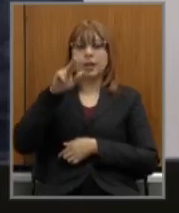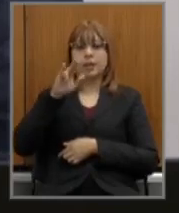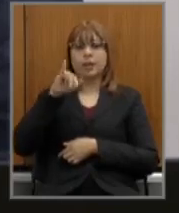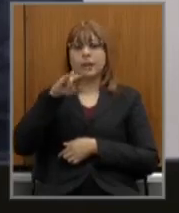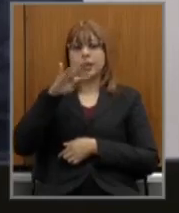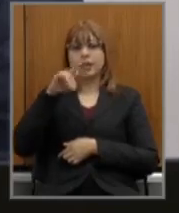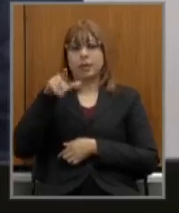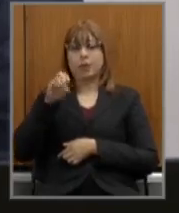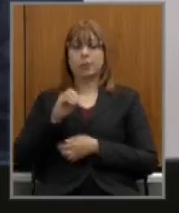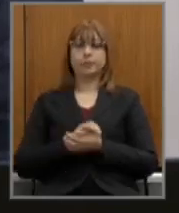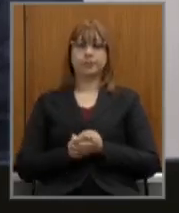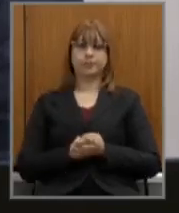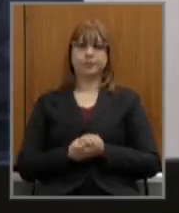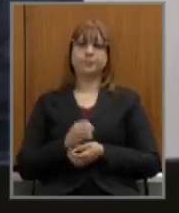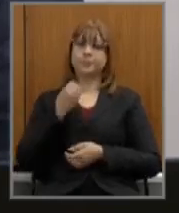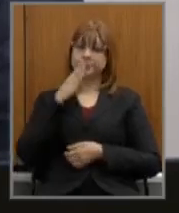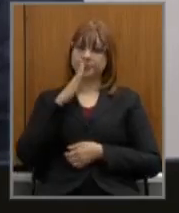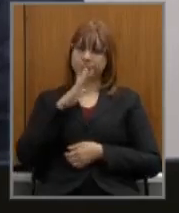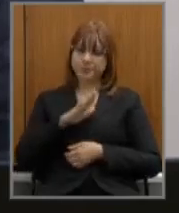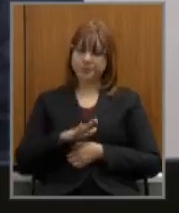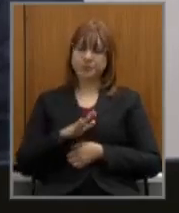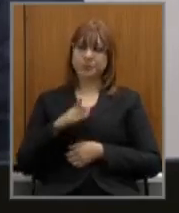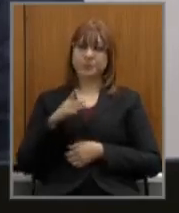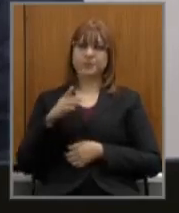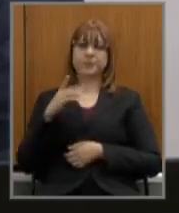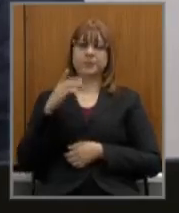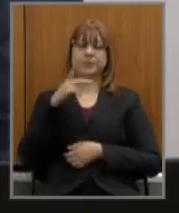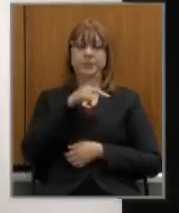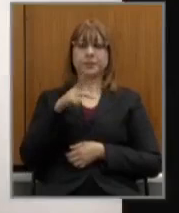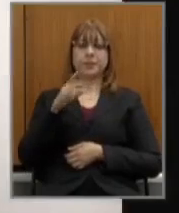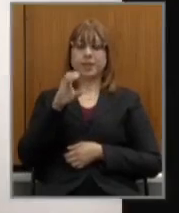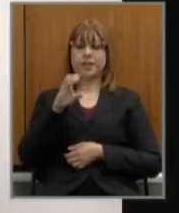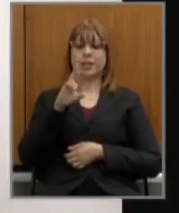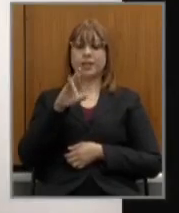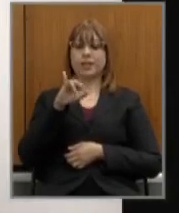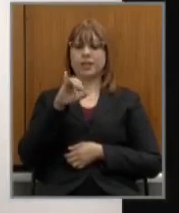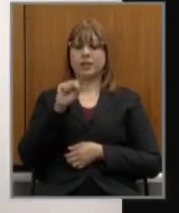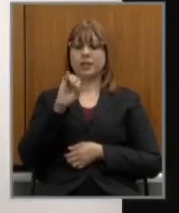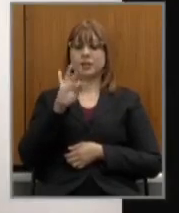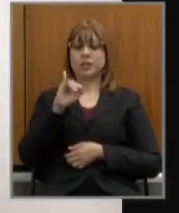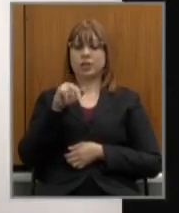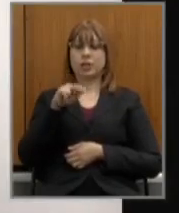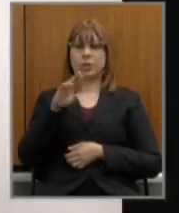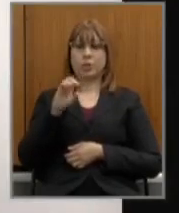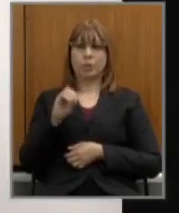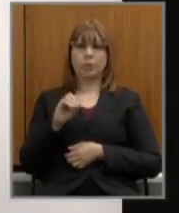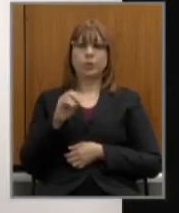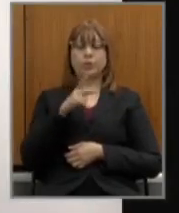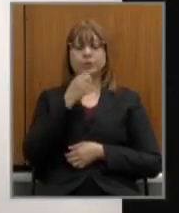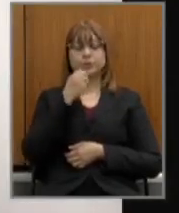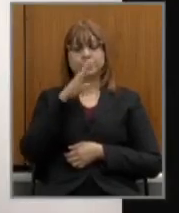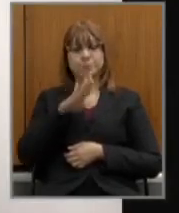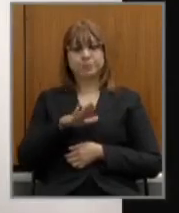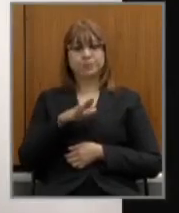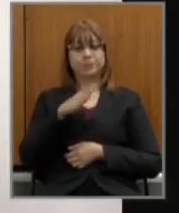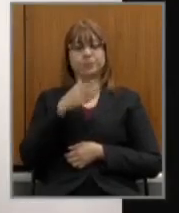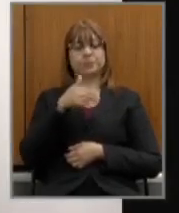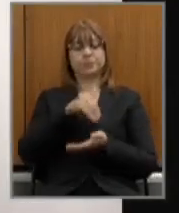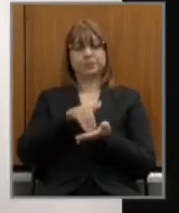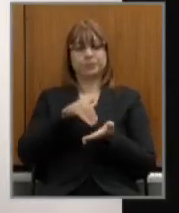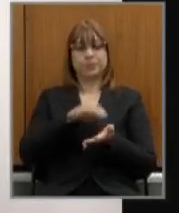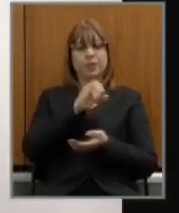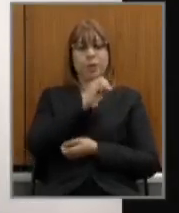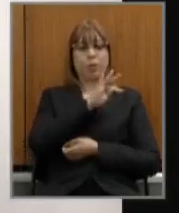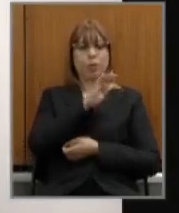boa tarde presidente Cristiano boa tarde secretário secretário secretário